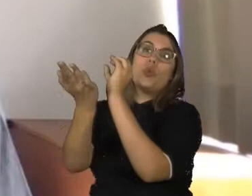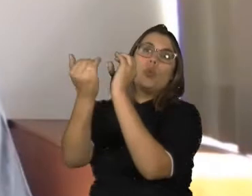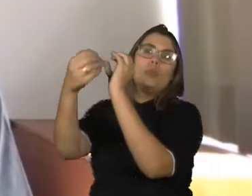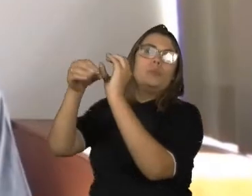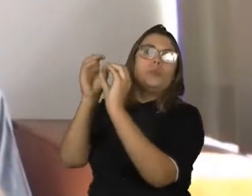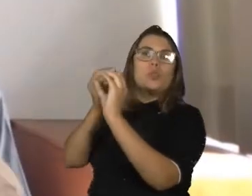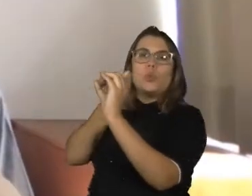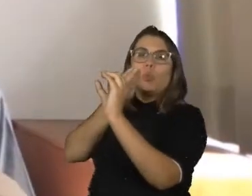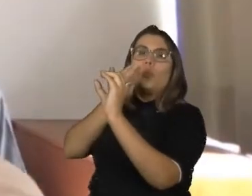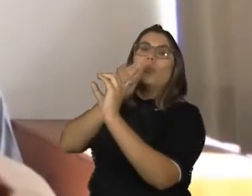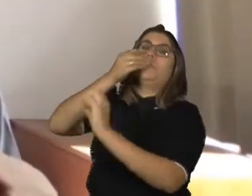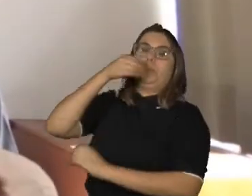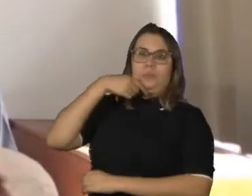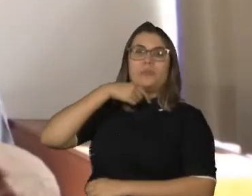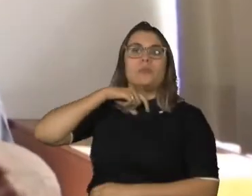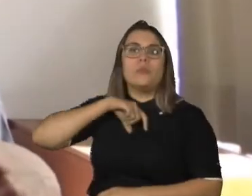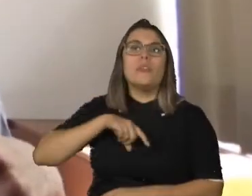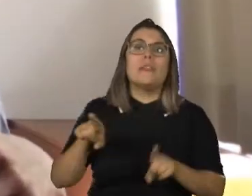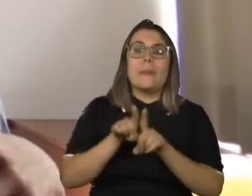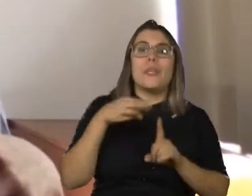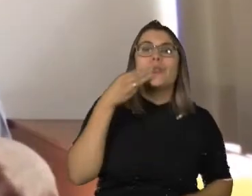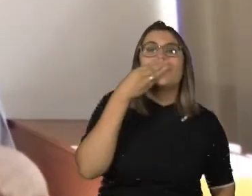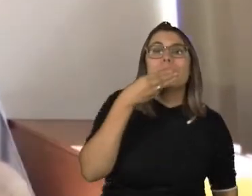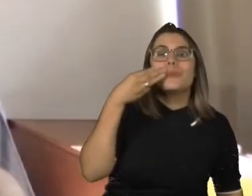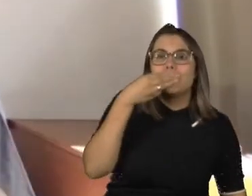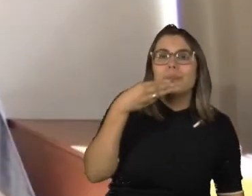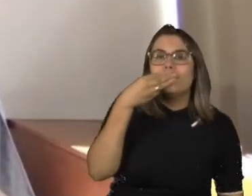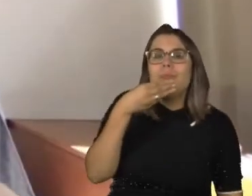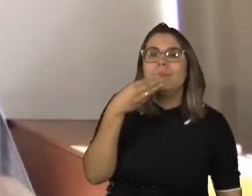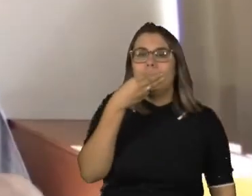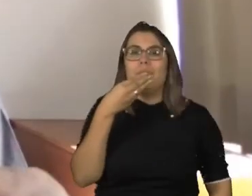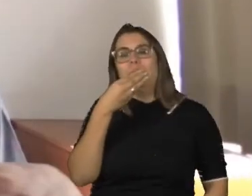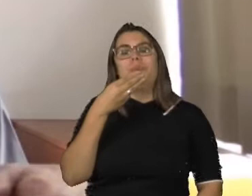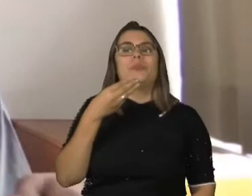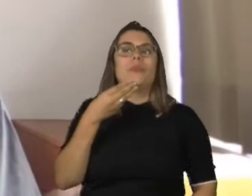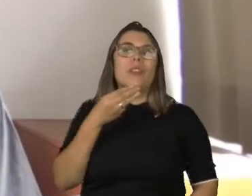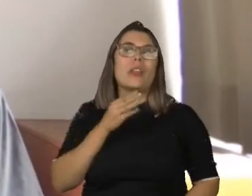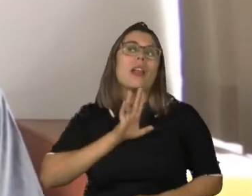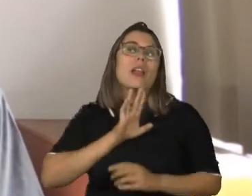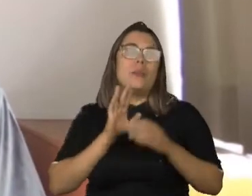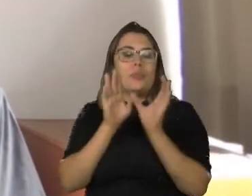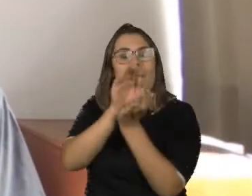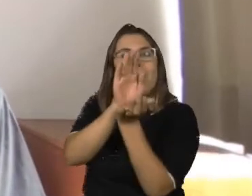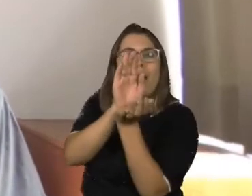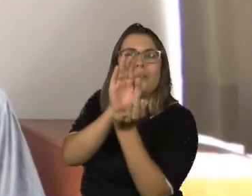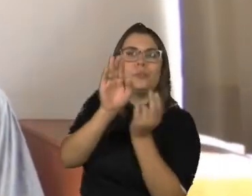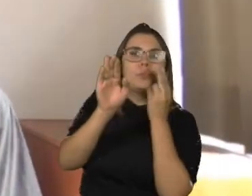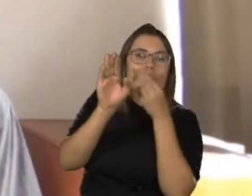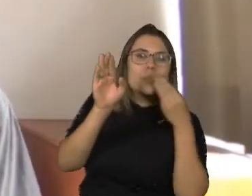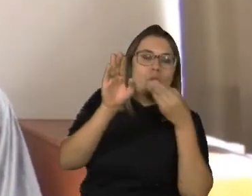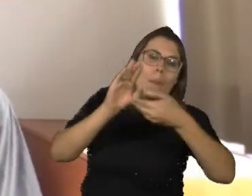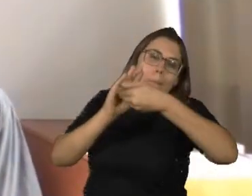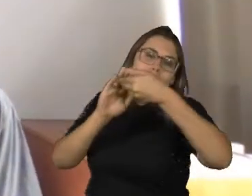a minha mãe também passava açúcar no céu da minha boca para eu poder tirar com a língua. E aí o tempo passou um